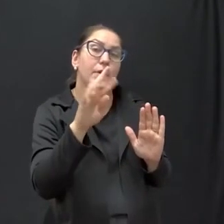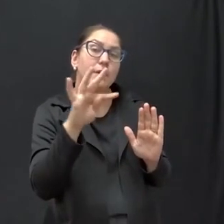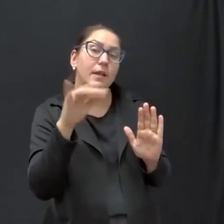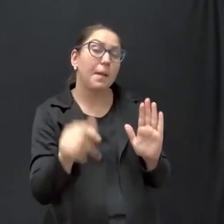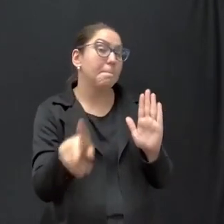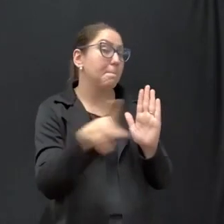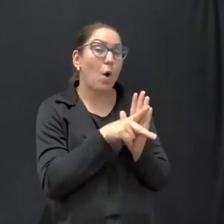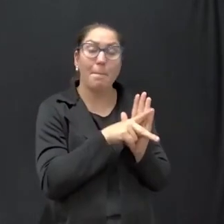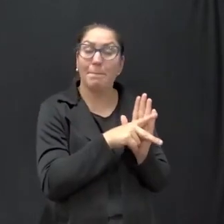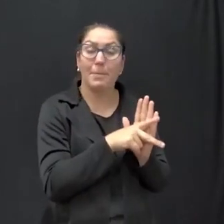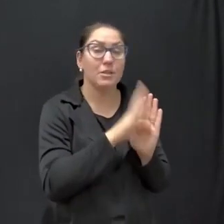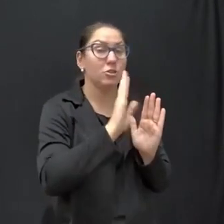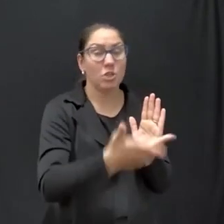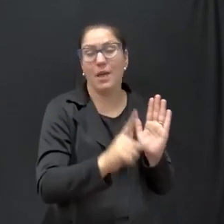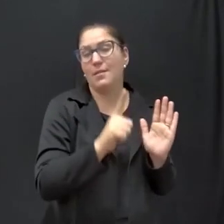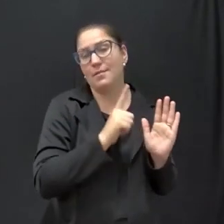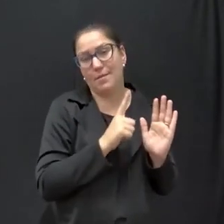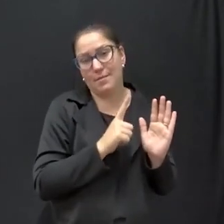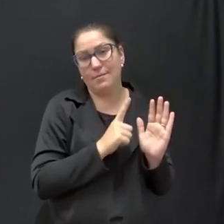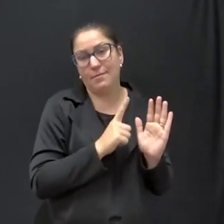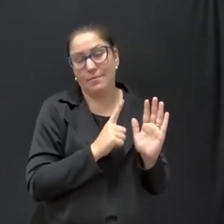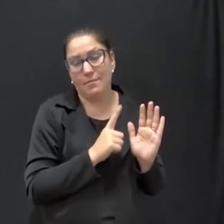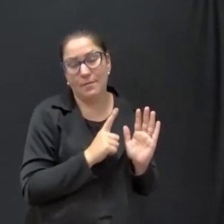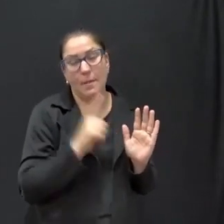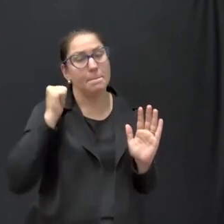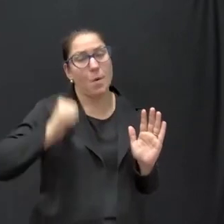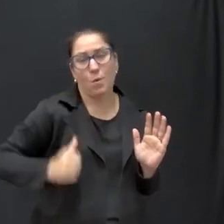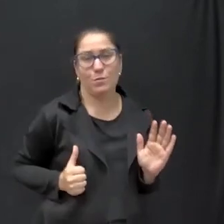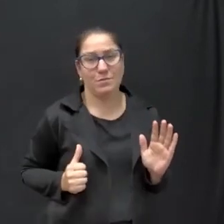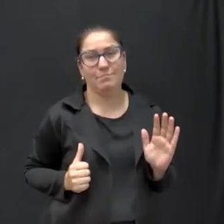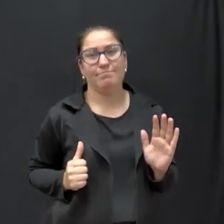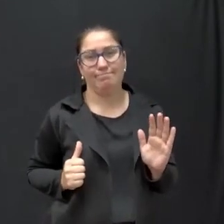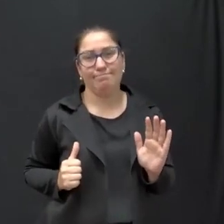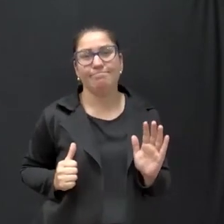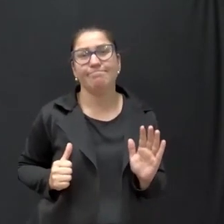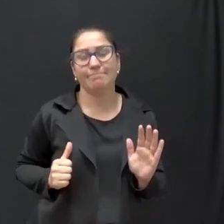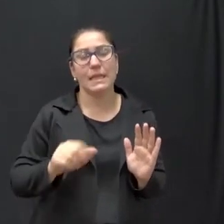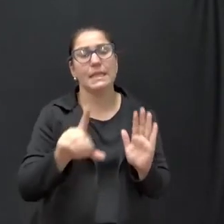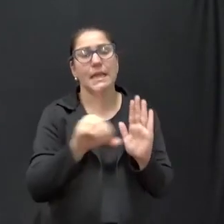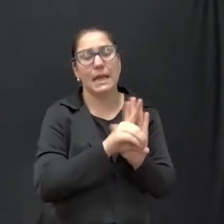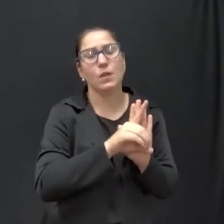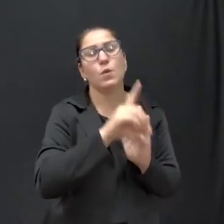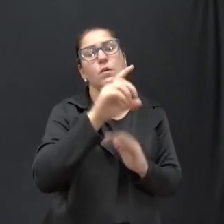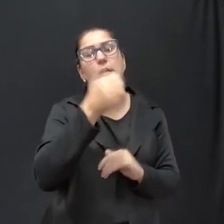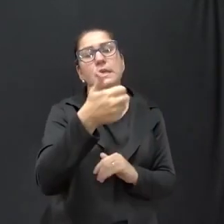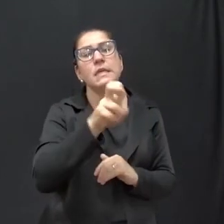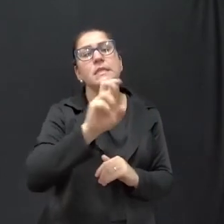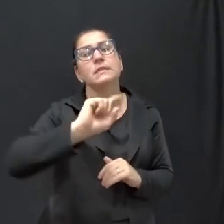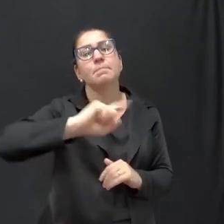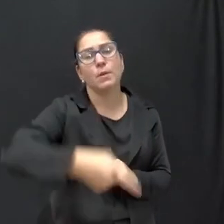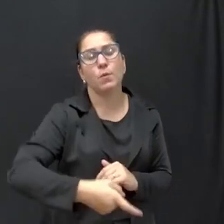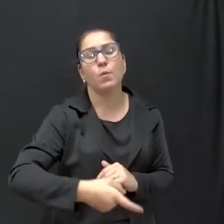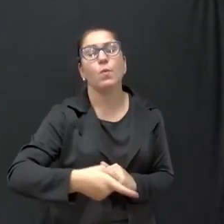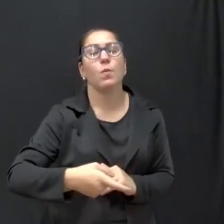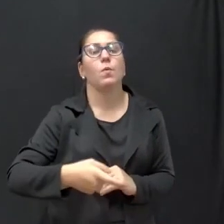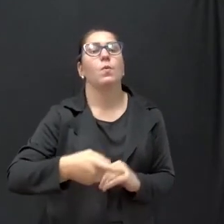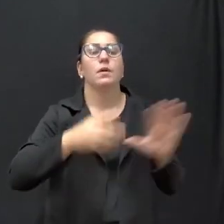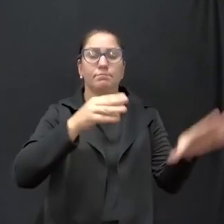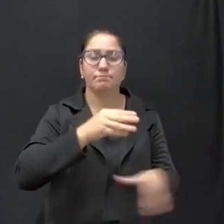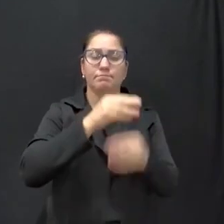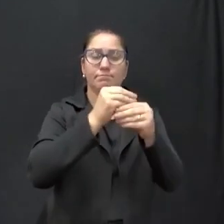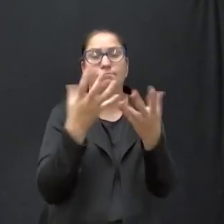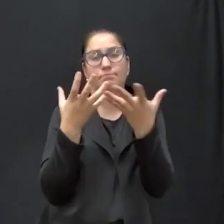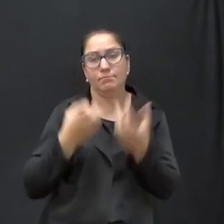portaria já estabelecia as Bolsas. Decreto 15.000. A adesão do